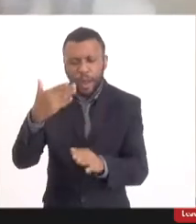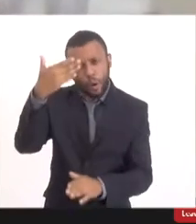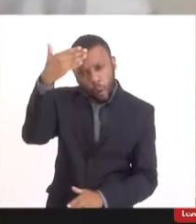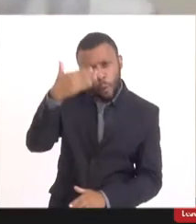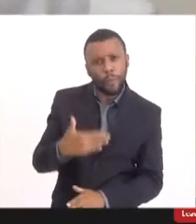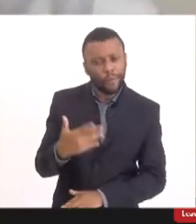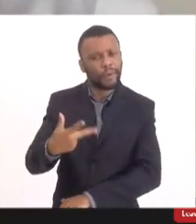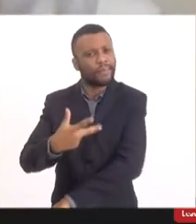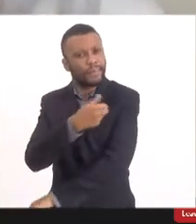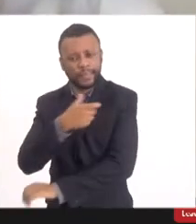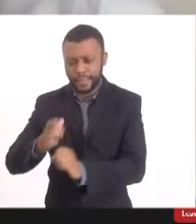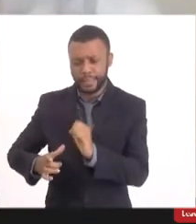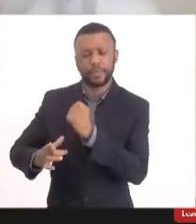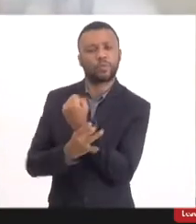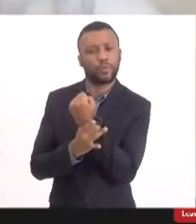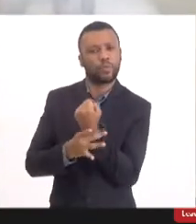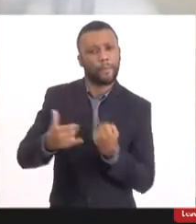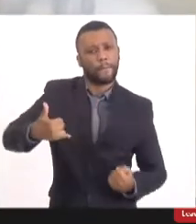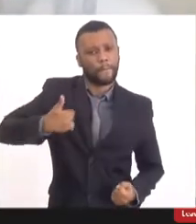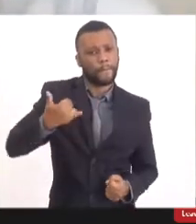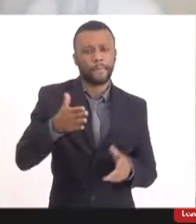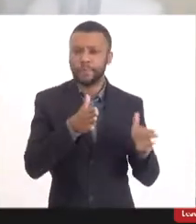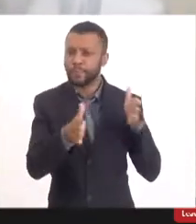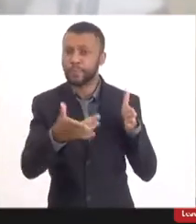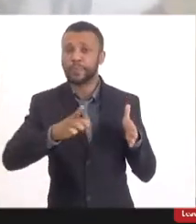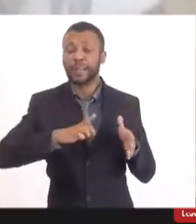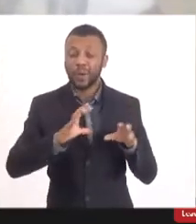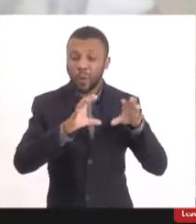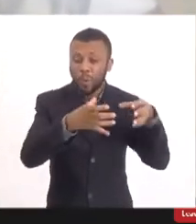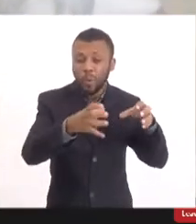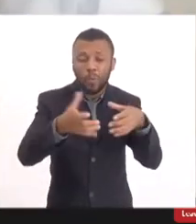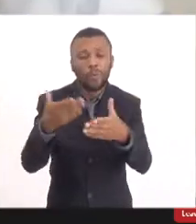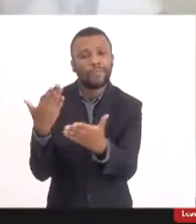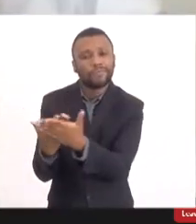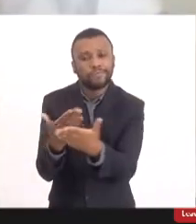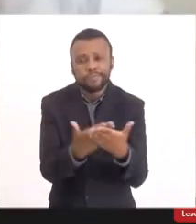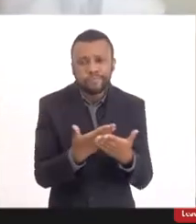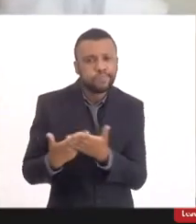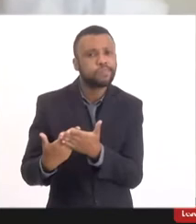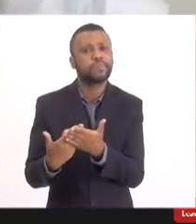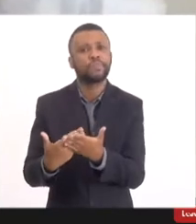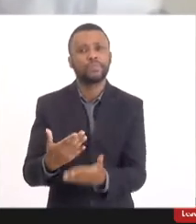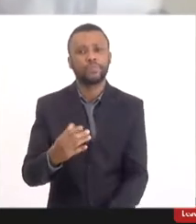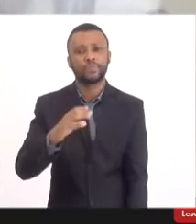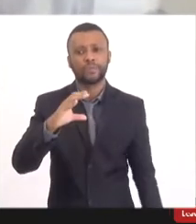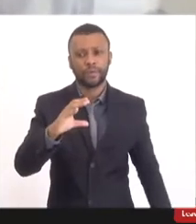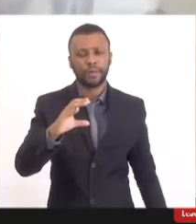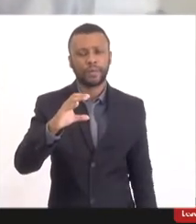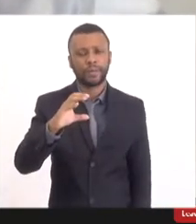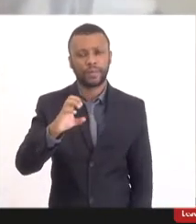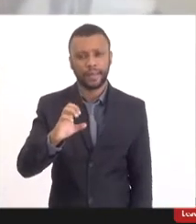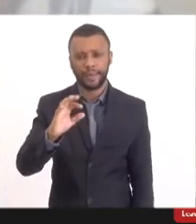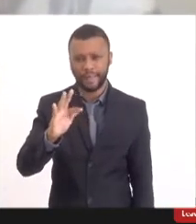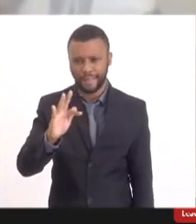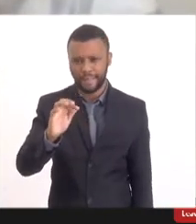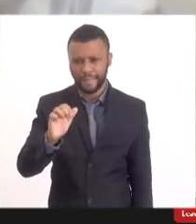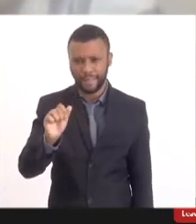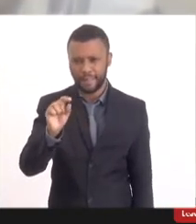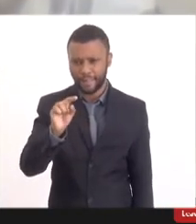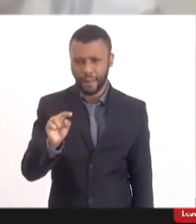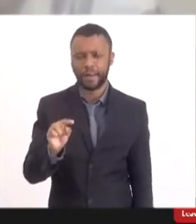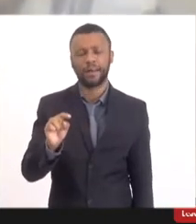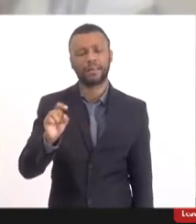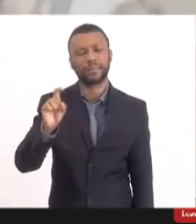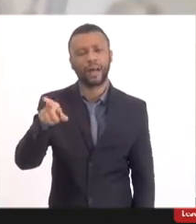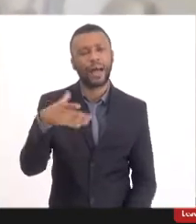Então, existem grupos estudando isso. O CETAI, por exemplo, é um grupo que estuda a vacinação há muitos anos, estuda